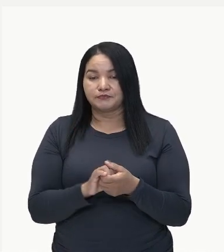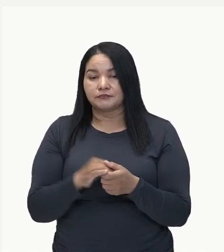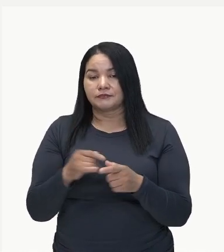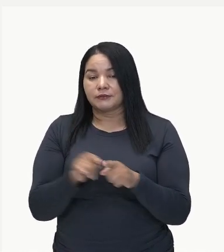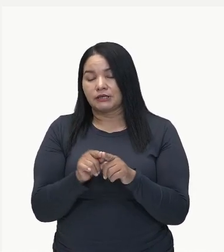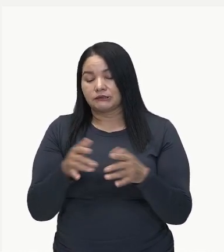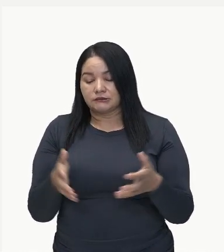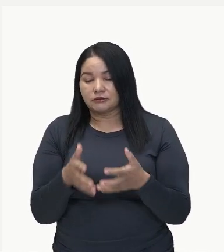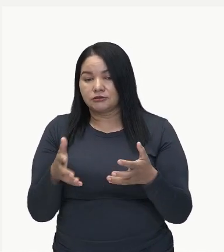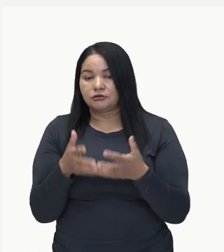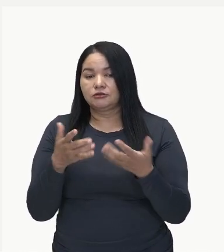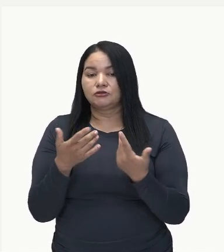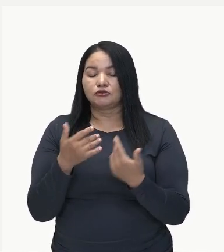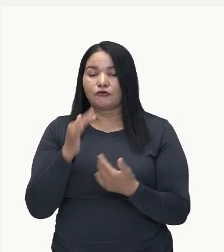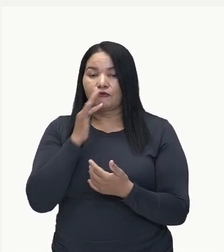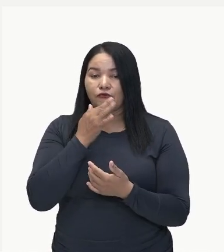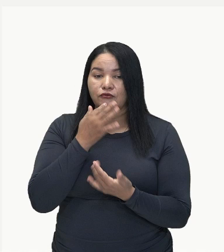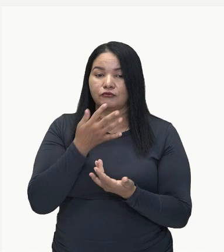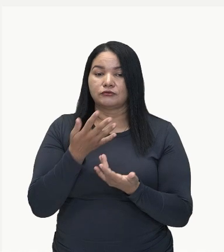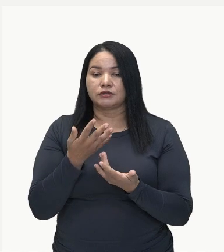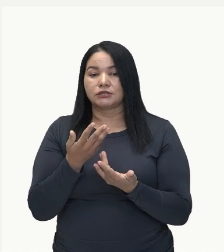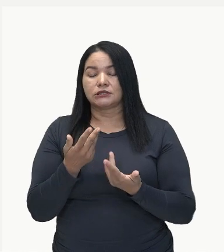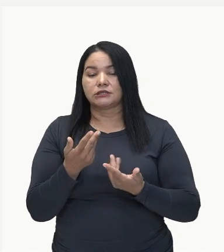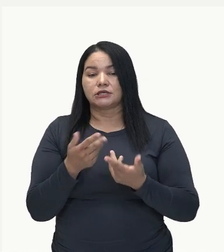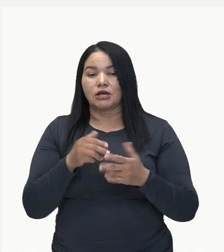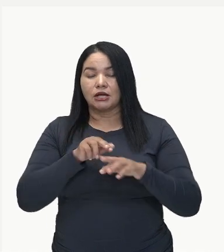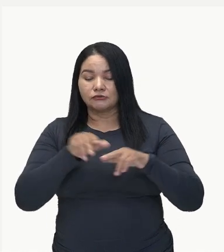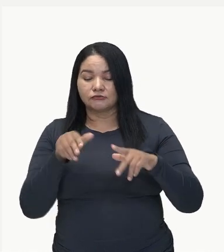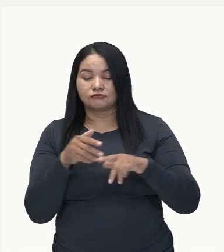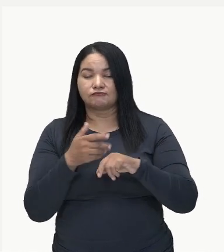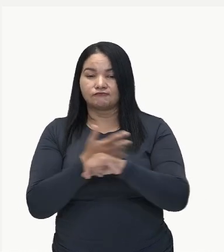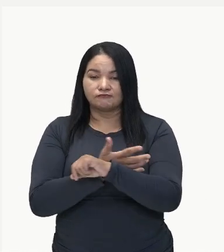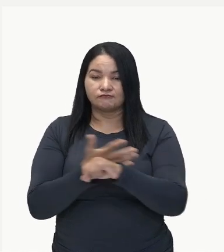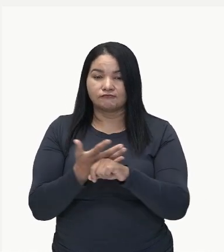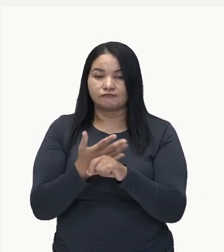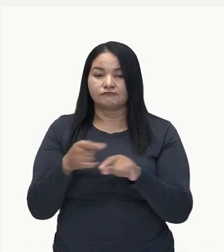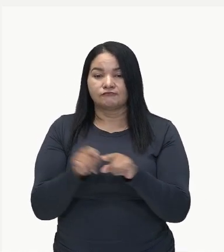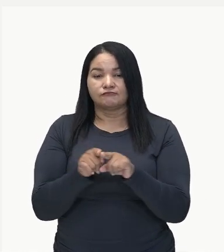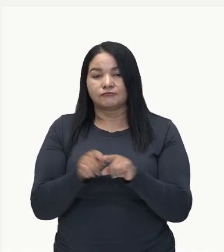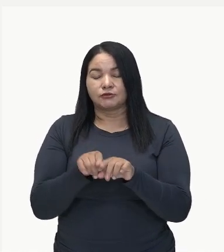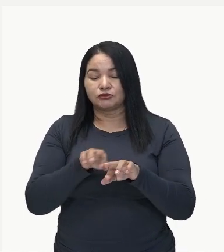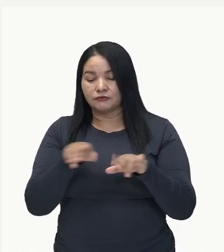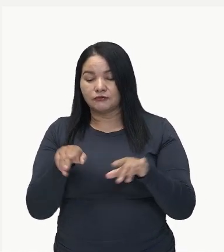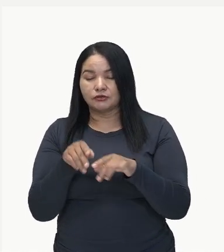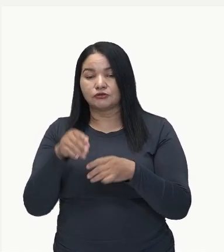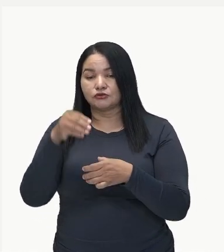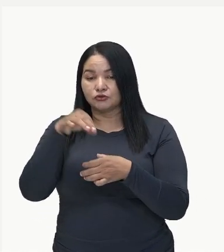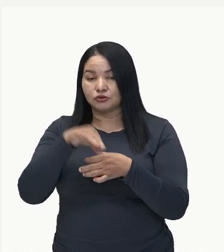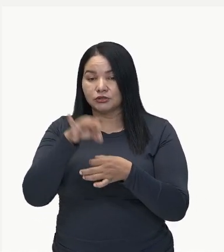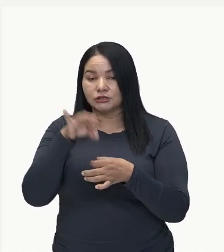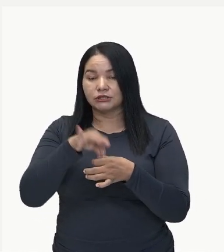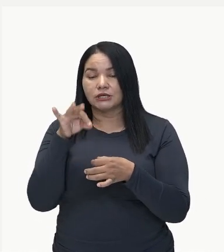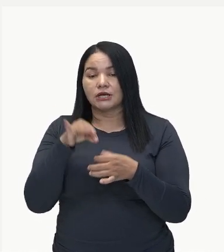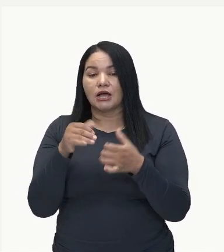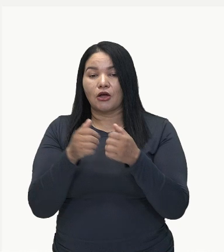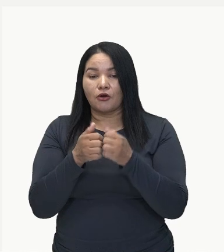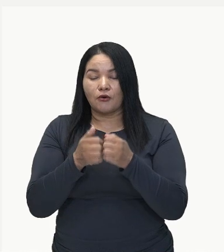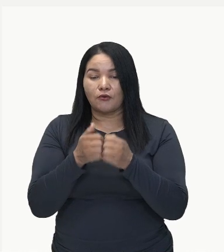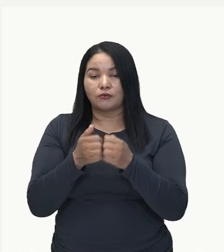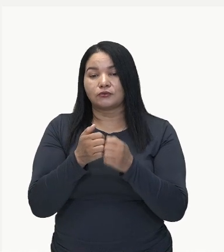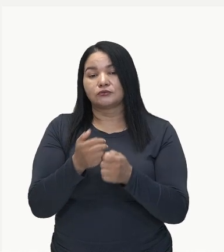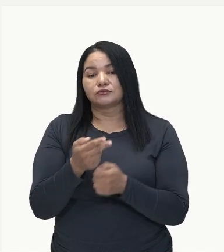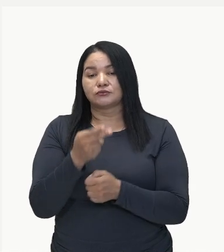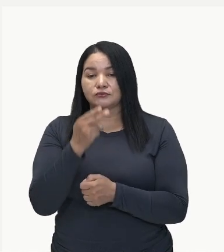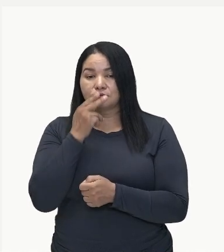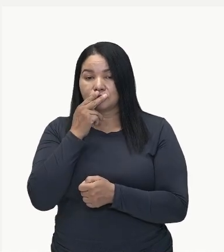cereais, as frutas cítricas, as gramíneas, as leguminosas, o chá, o arroz e o tabaco. E as